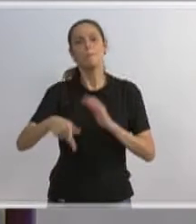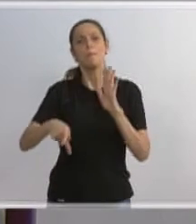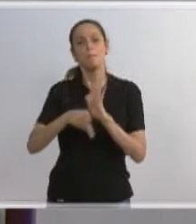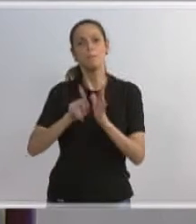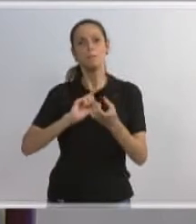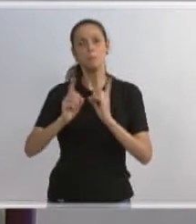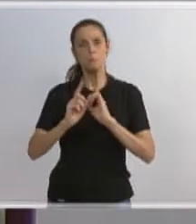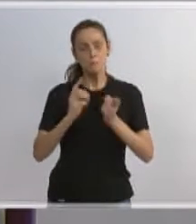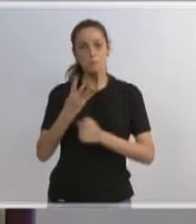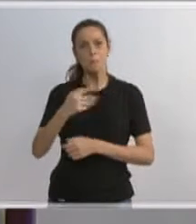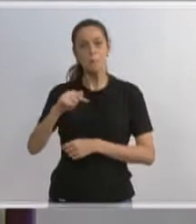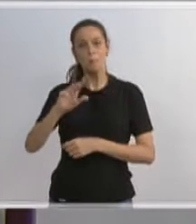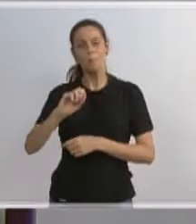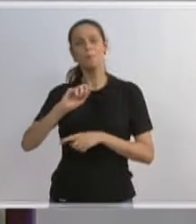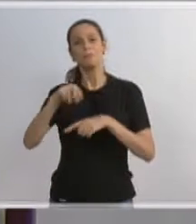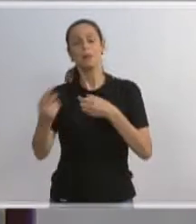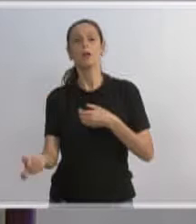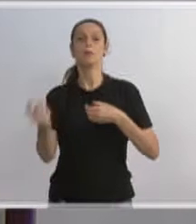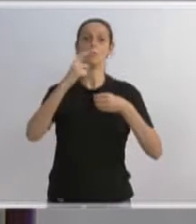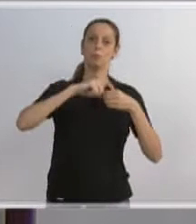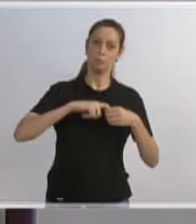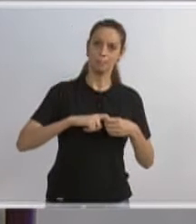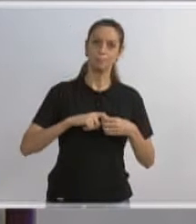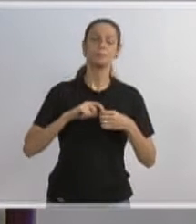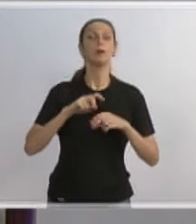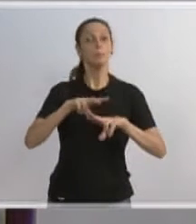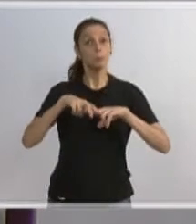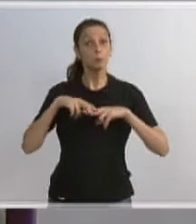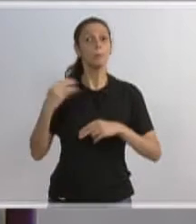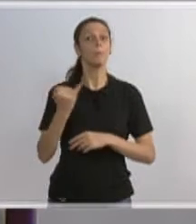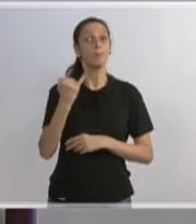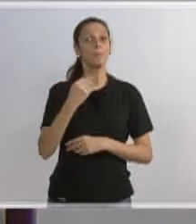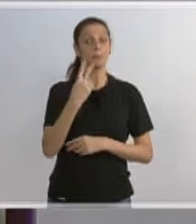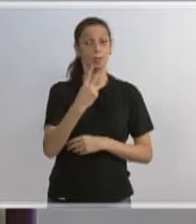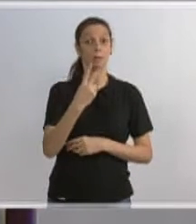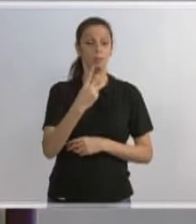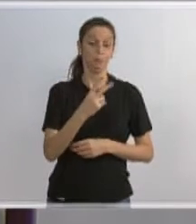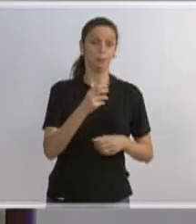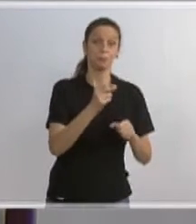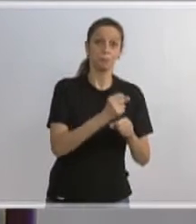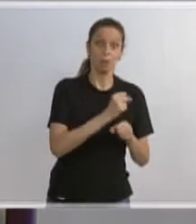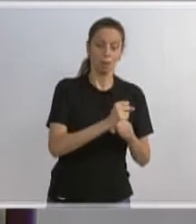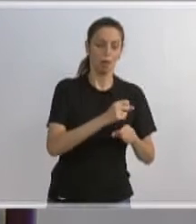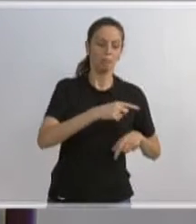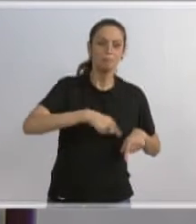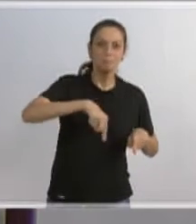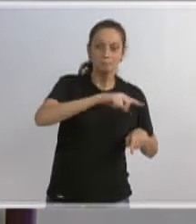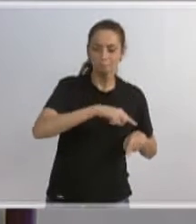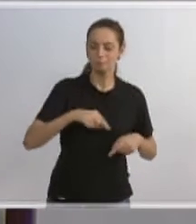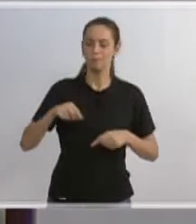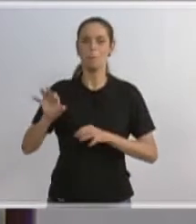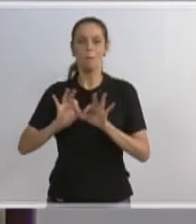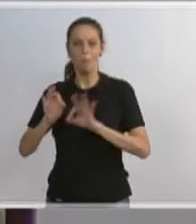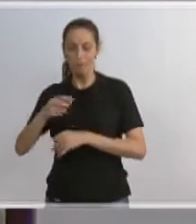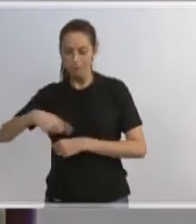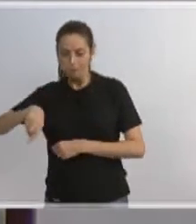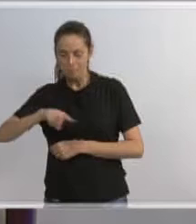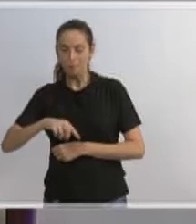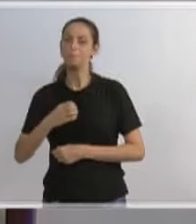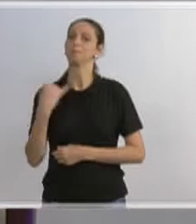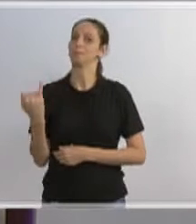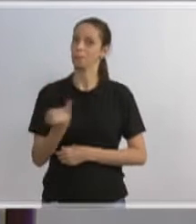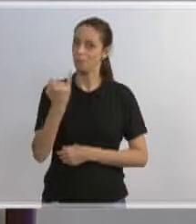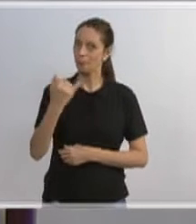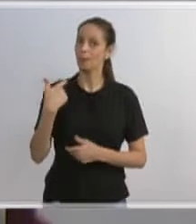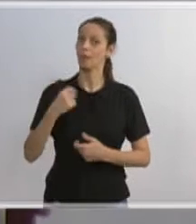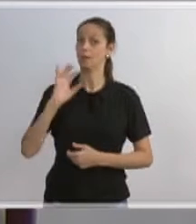é importante que esses dois trevos que vêm acontecer aí sejam feitos com mais rápido possível. E eu quero aproveitar também a fala do